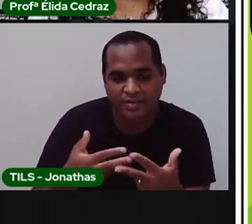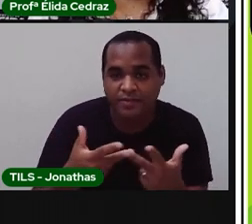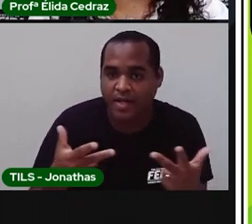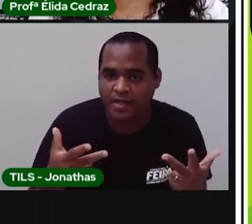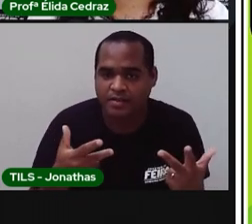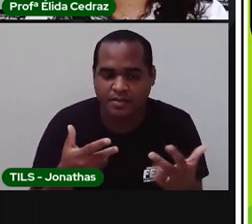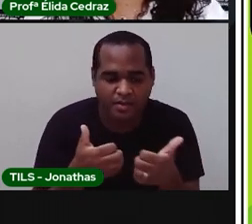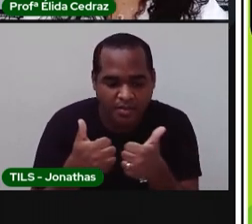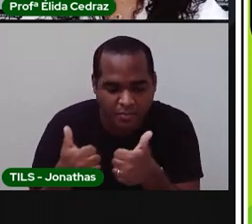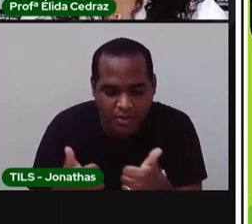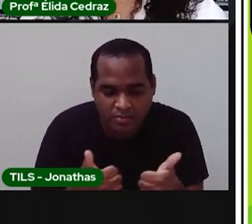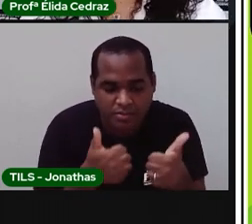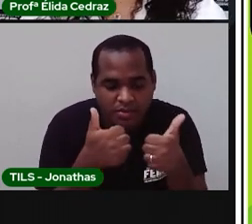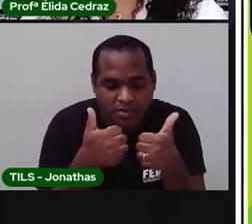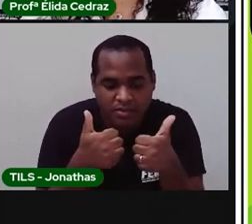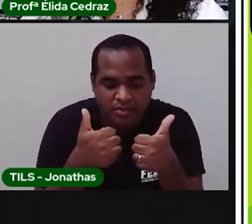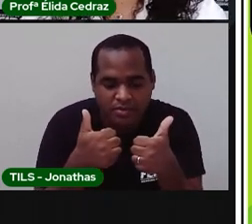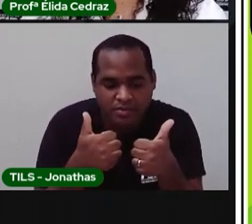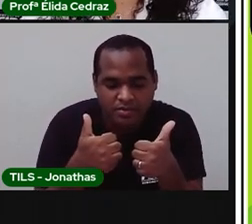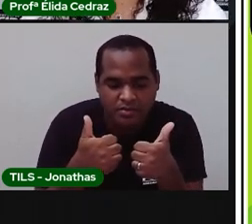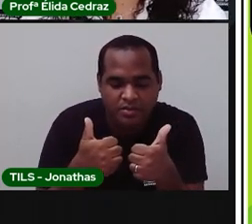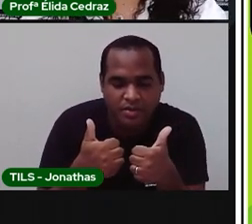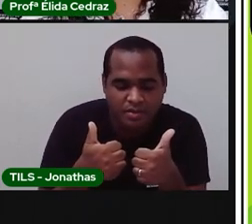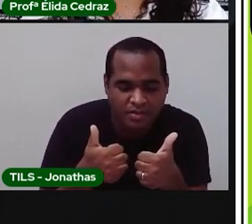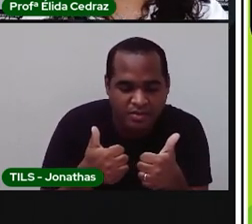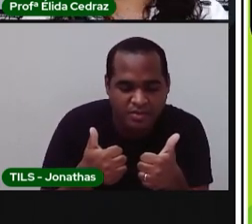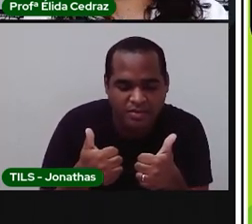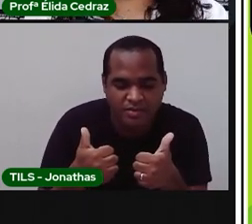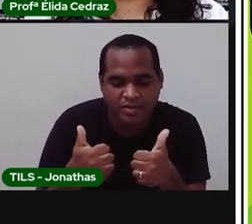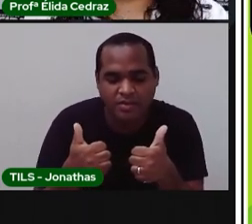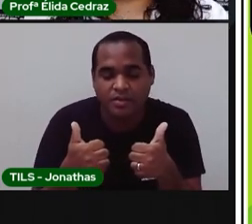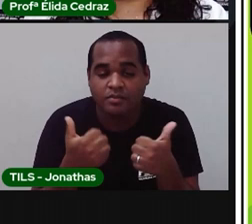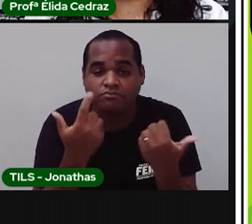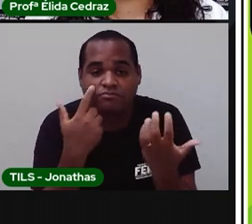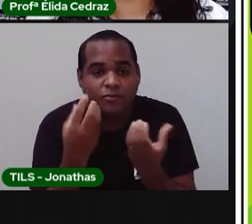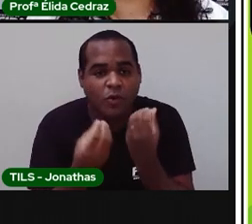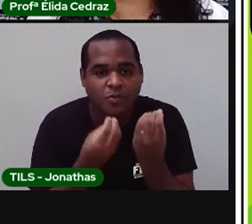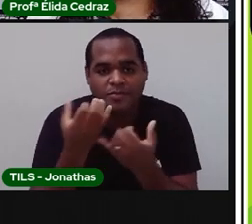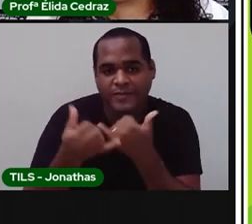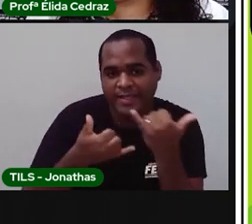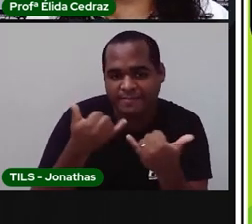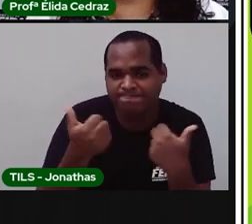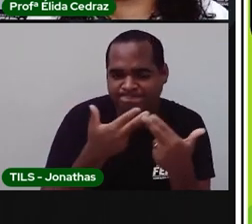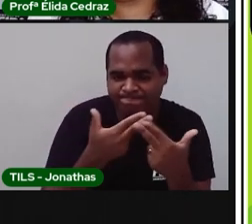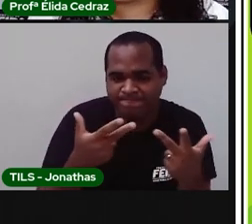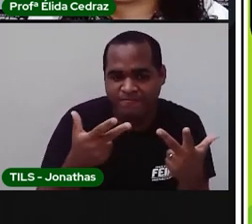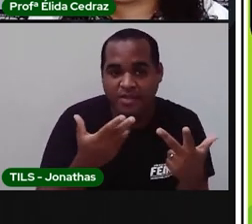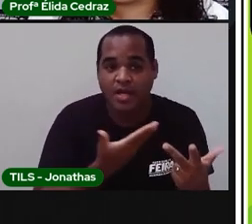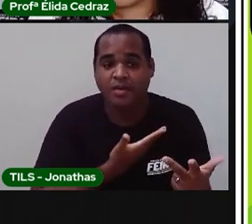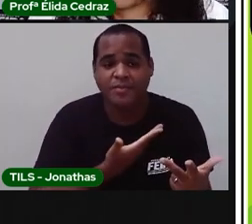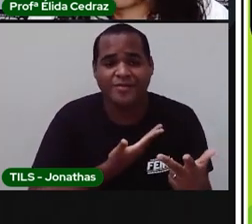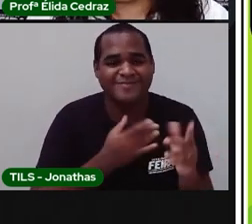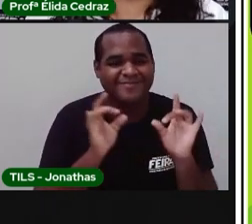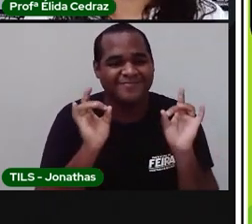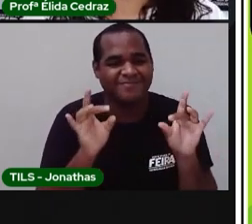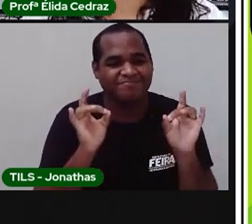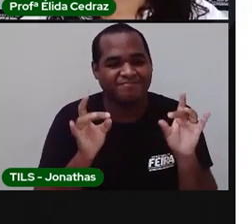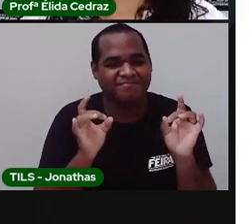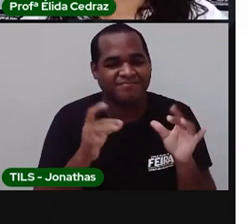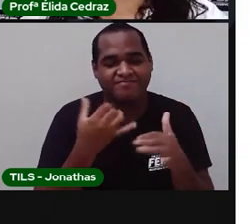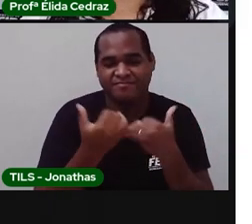boa e pudesse voltar a brincar com eles. Olha que legal. Que amigos maravilhosos.